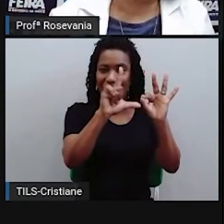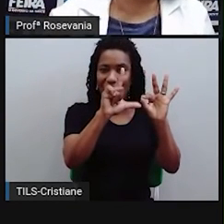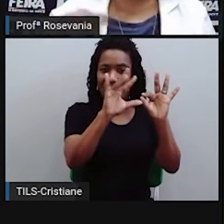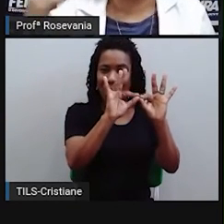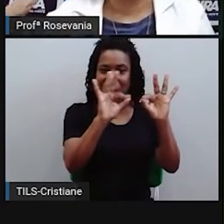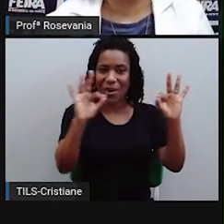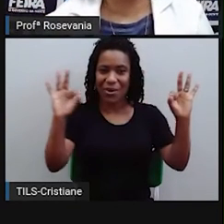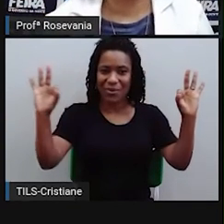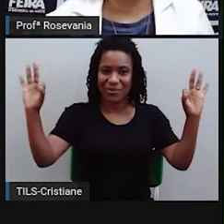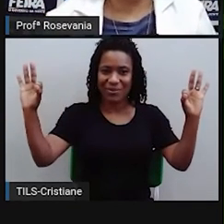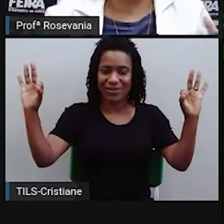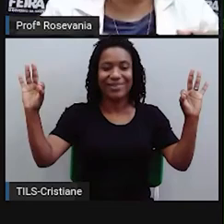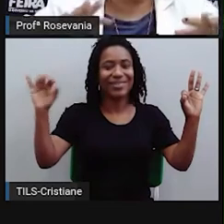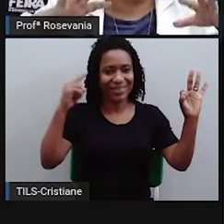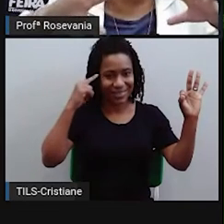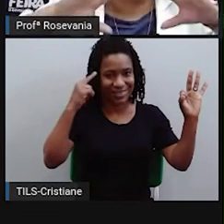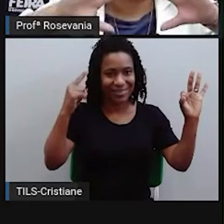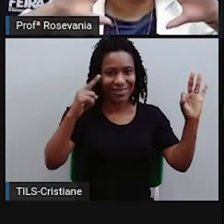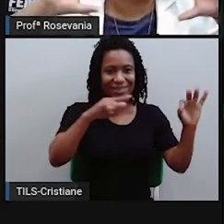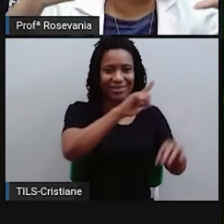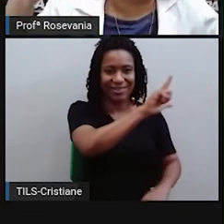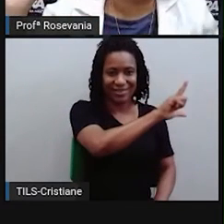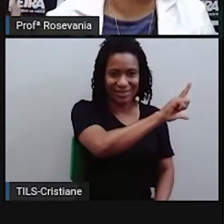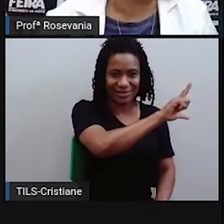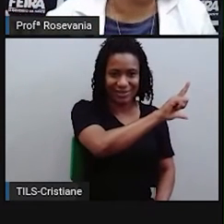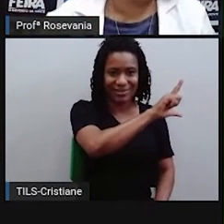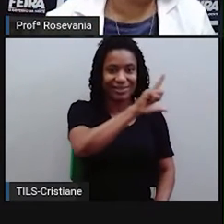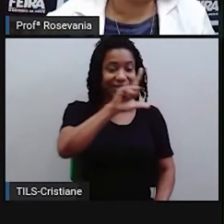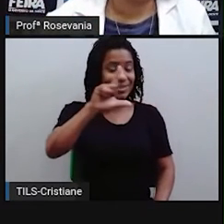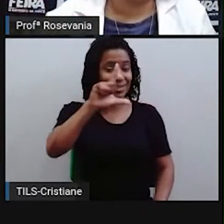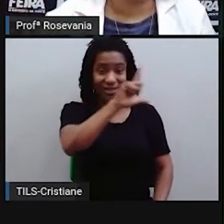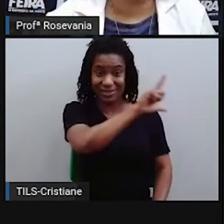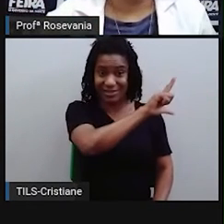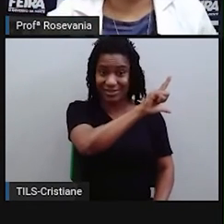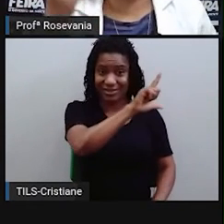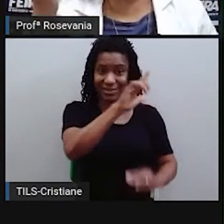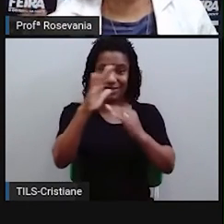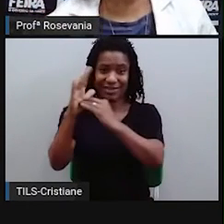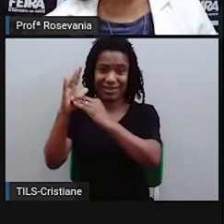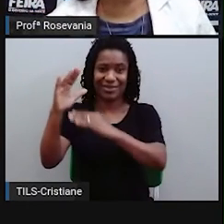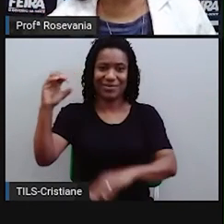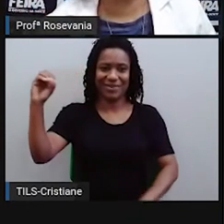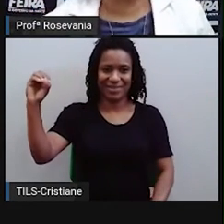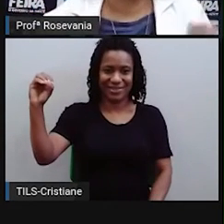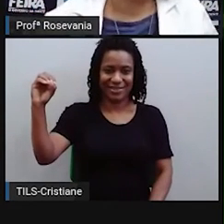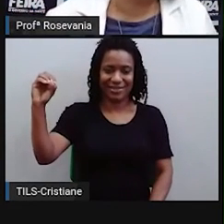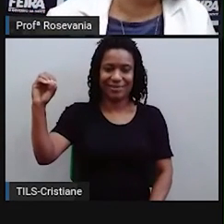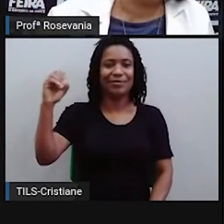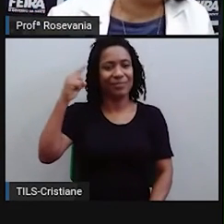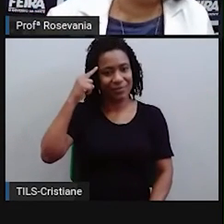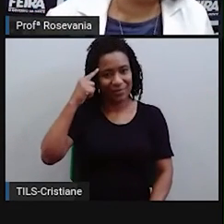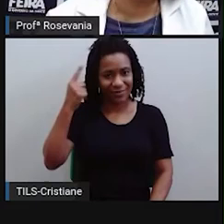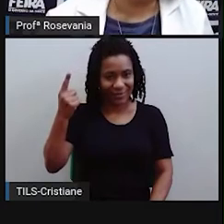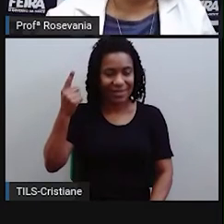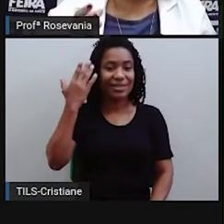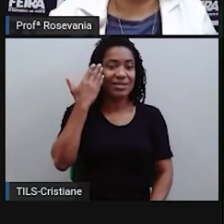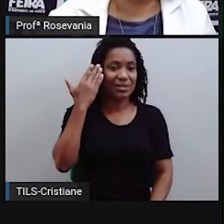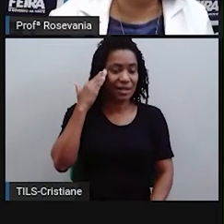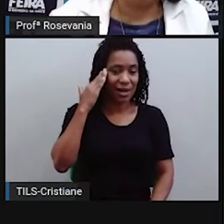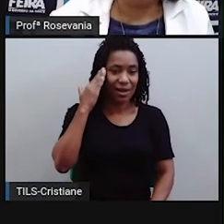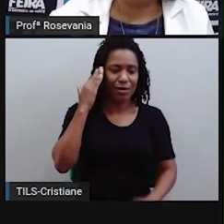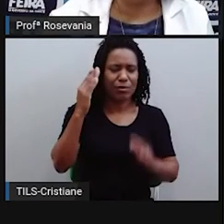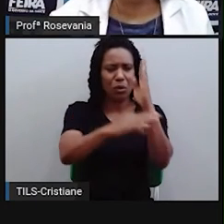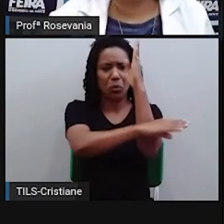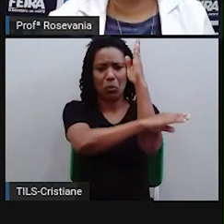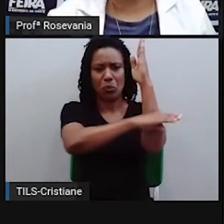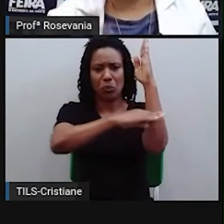ela é leste e oeste, eu posso não saber onde é que fica esse ponto, mas o fato de falar leste ou de falar oeste, eu